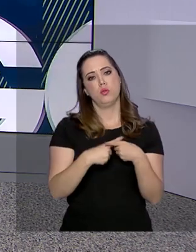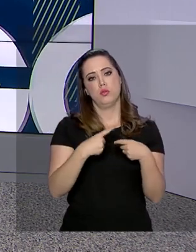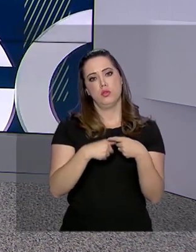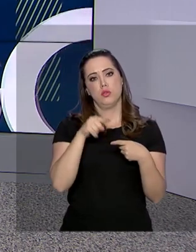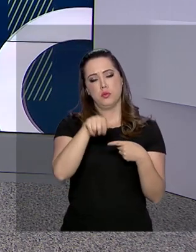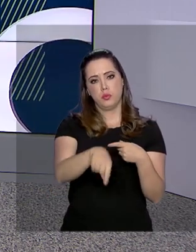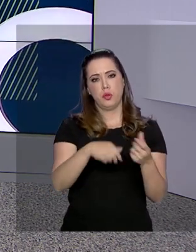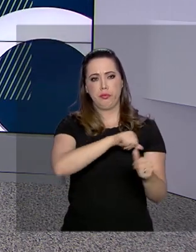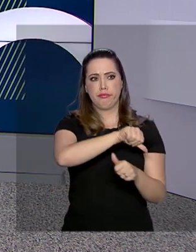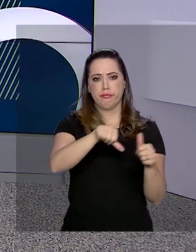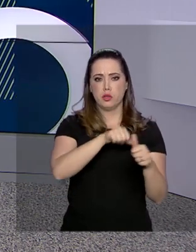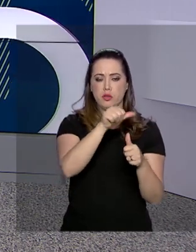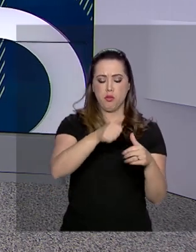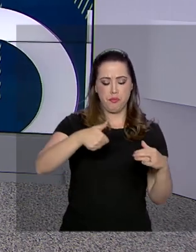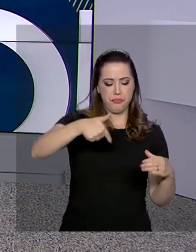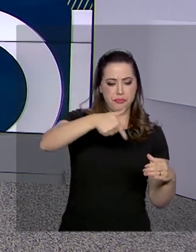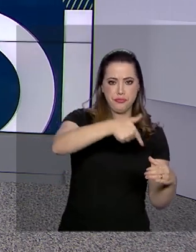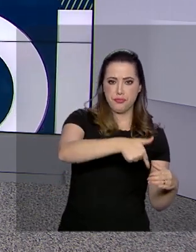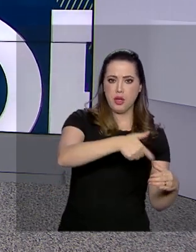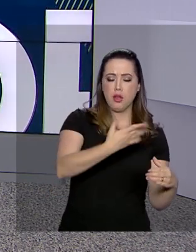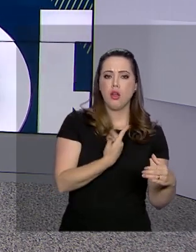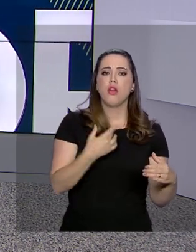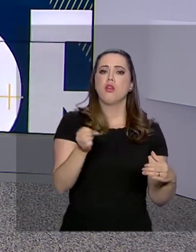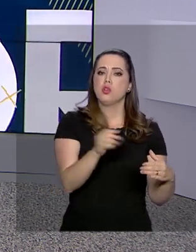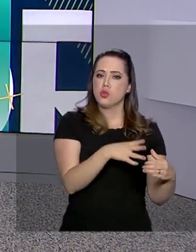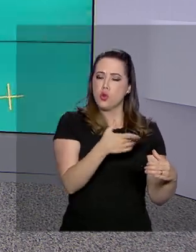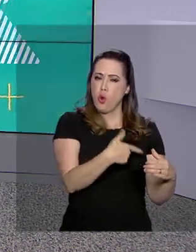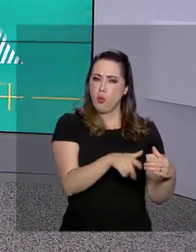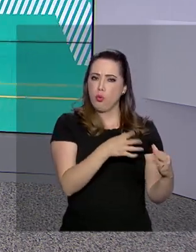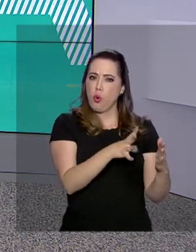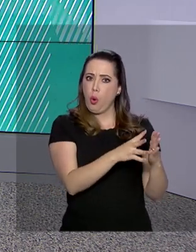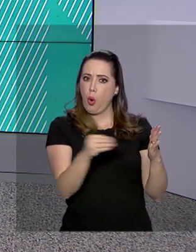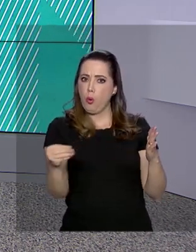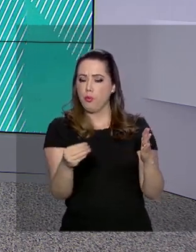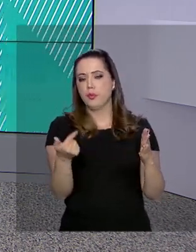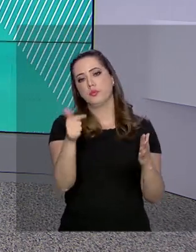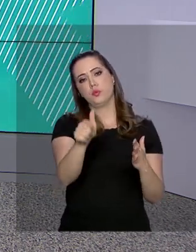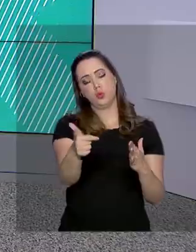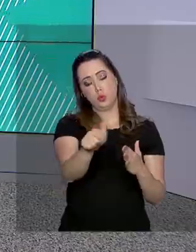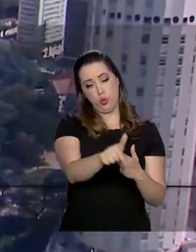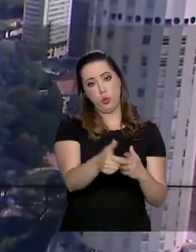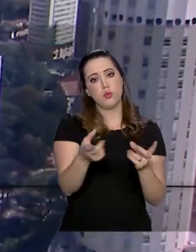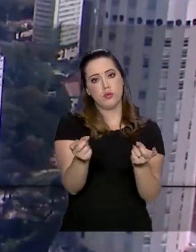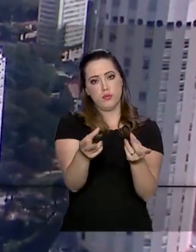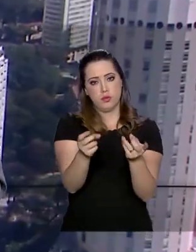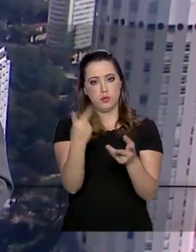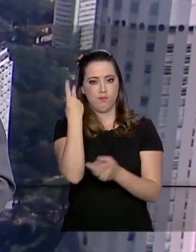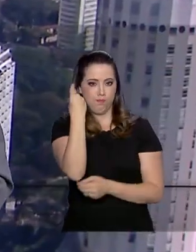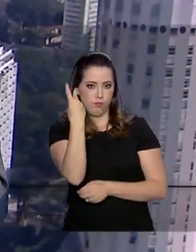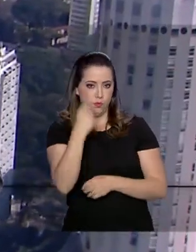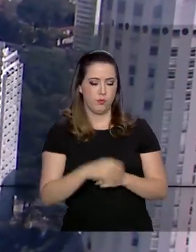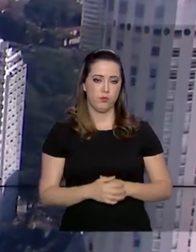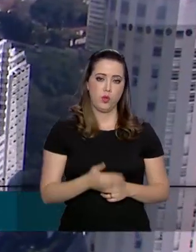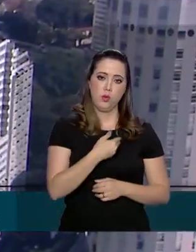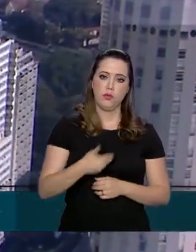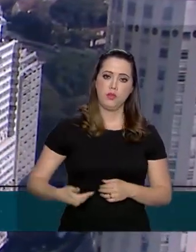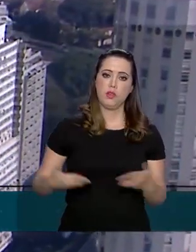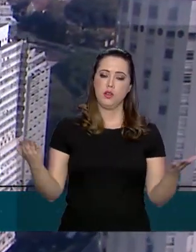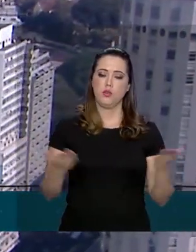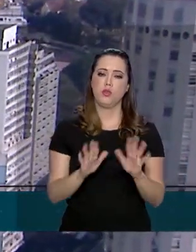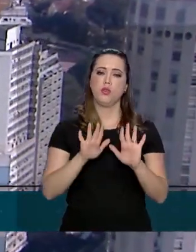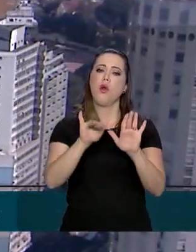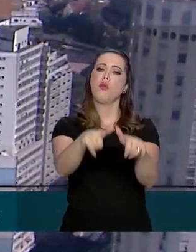idênticas às de produtos originais regularmente vendidos no mercado. O governo agora fica por aqui.